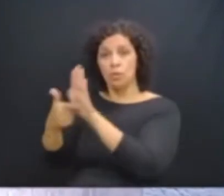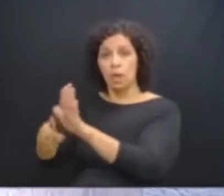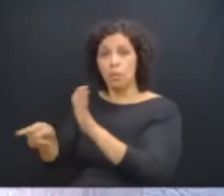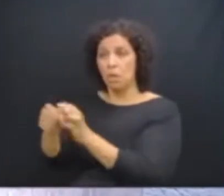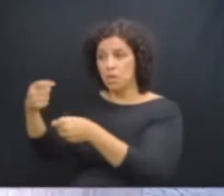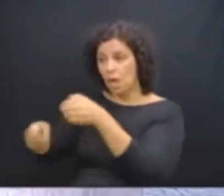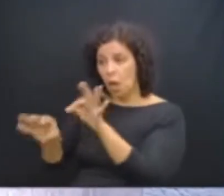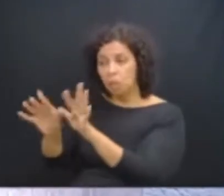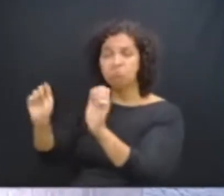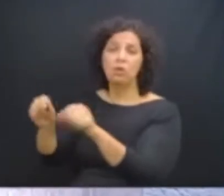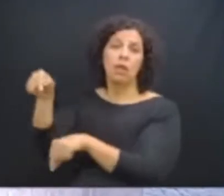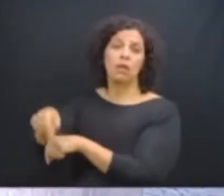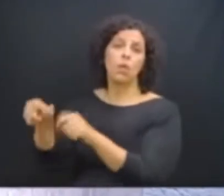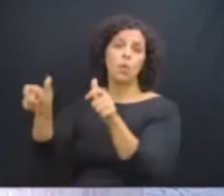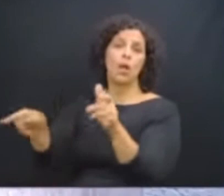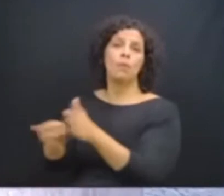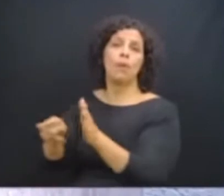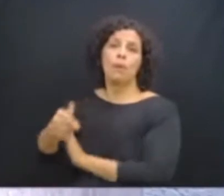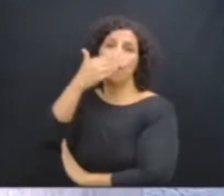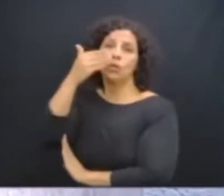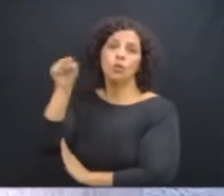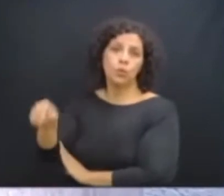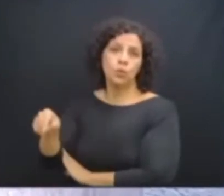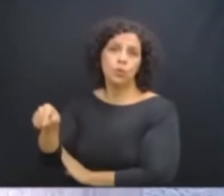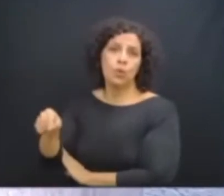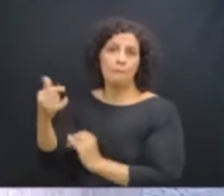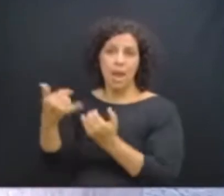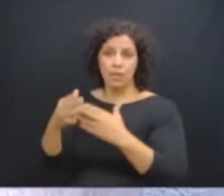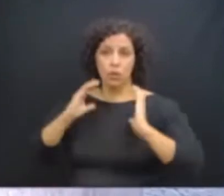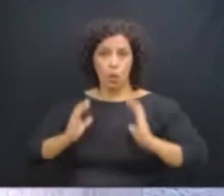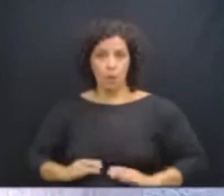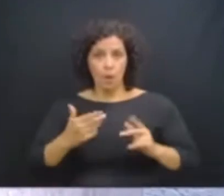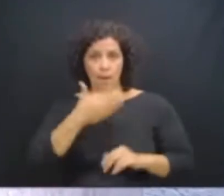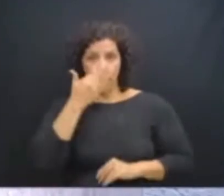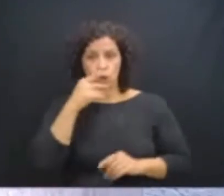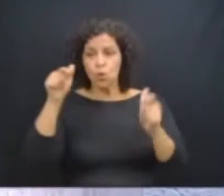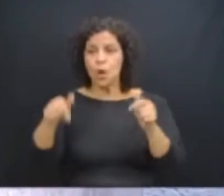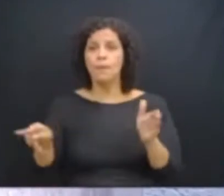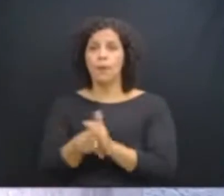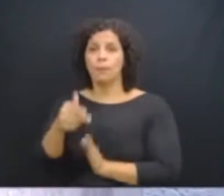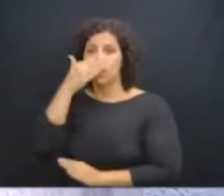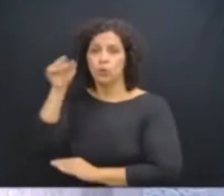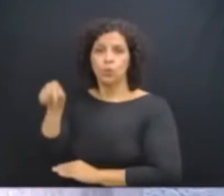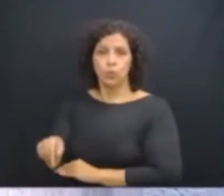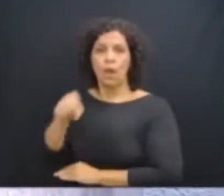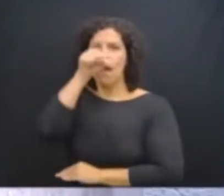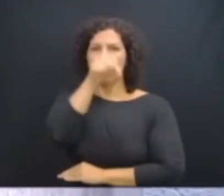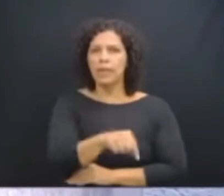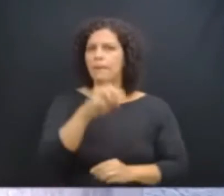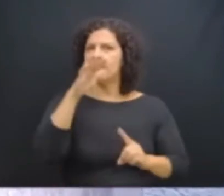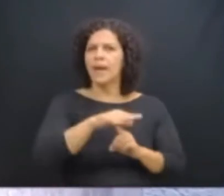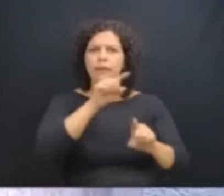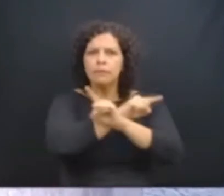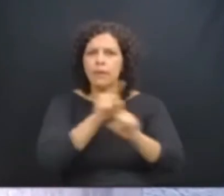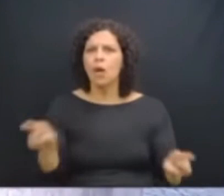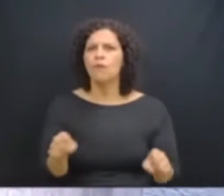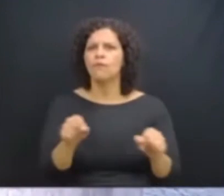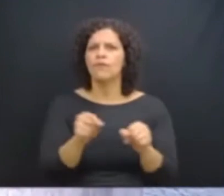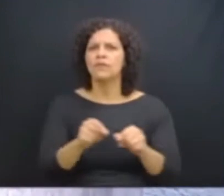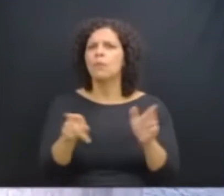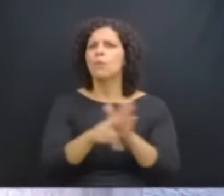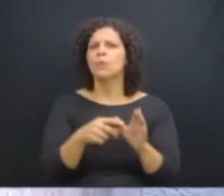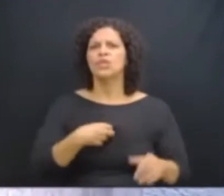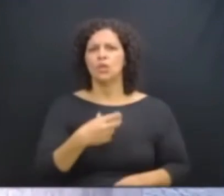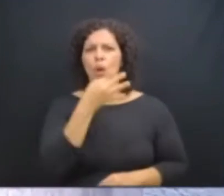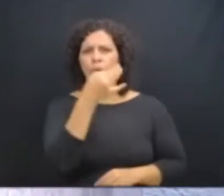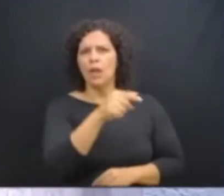Ela que eu faça como prostituta que aparenta ser, em uma casa de prostituição. Aqui no Paraná não tem voz e não